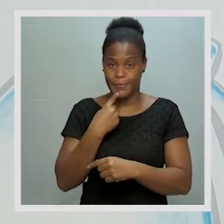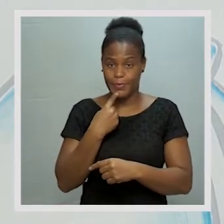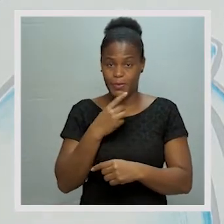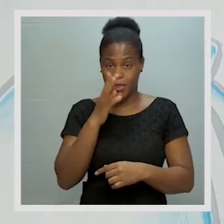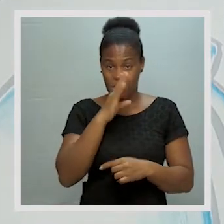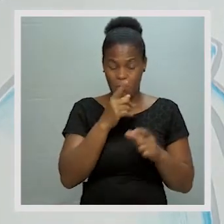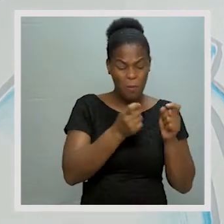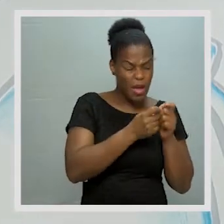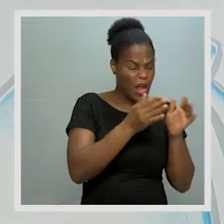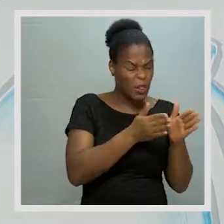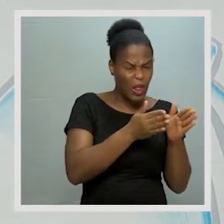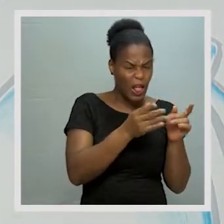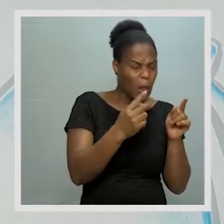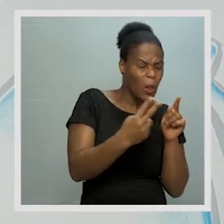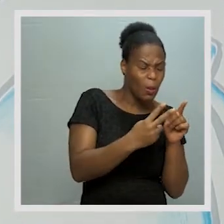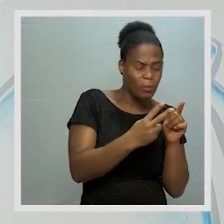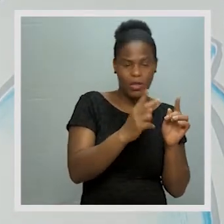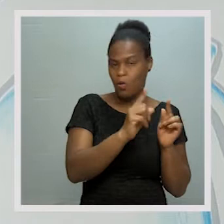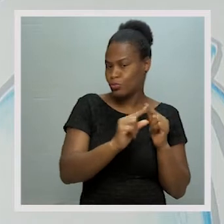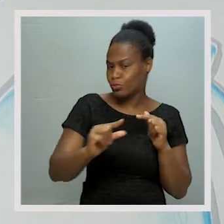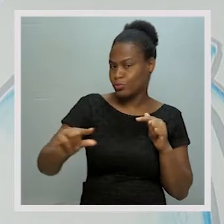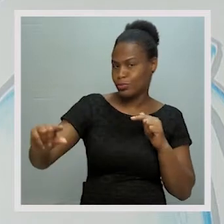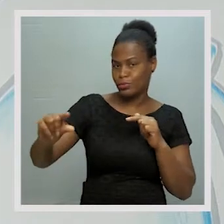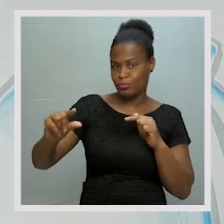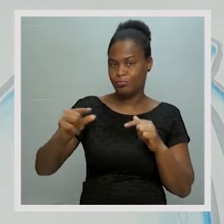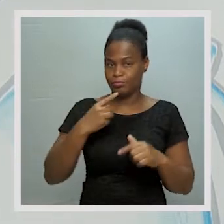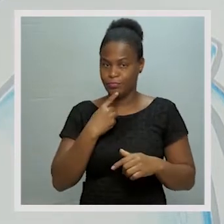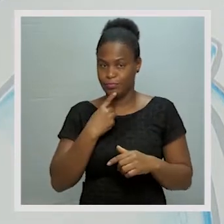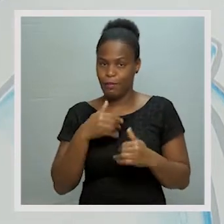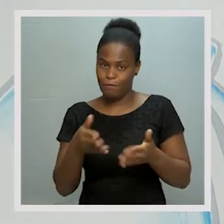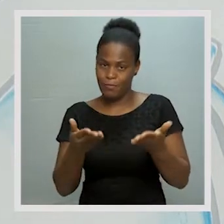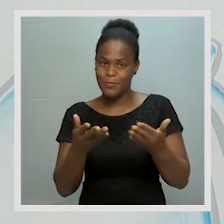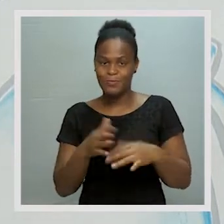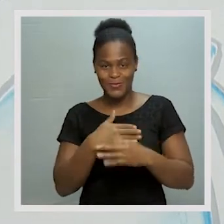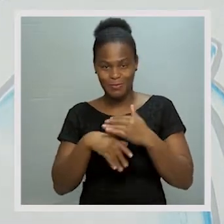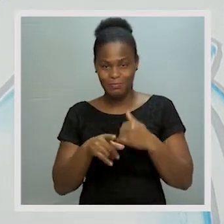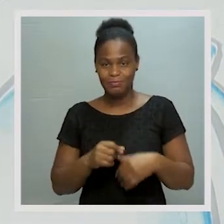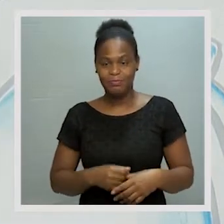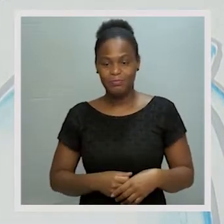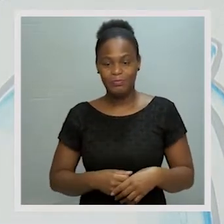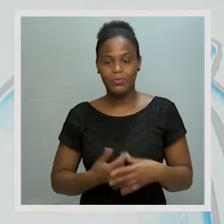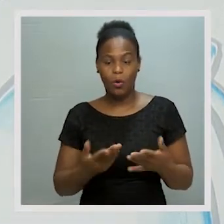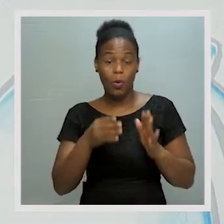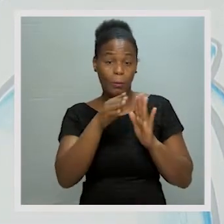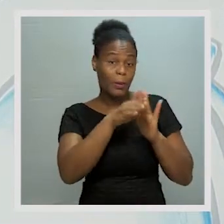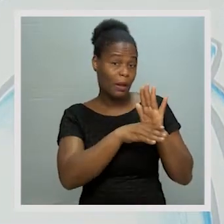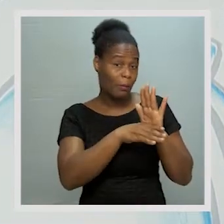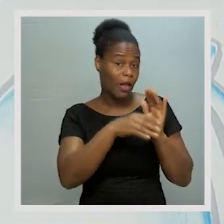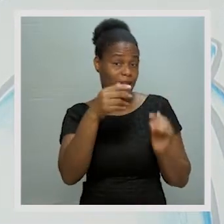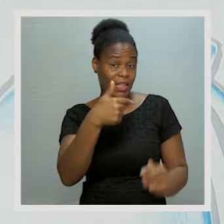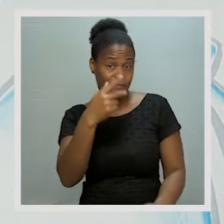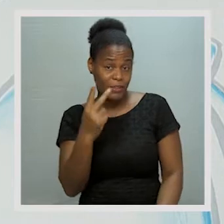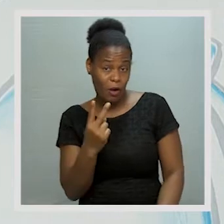próximos, já sabem que devem dar um espaço. Entenderam? Vamos fazer isso. Então, assistir os